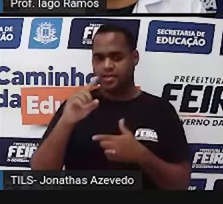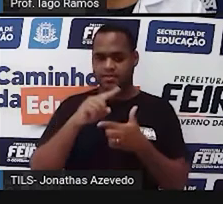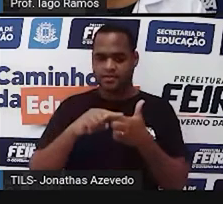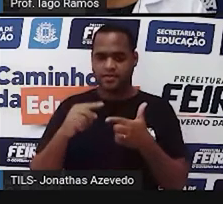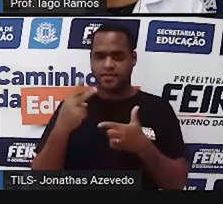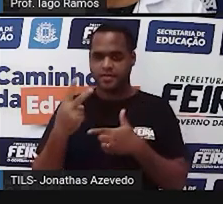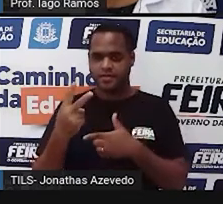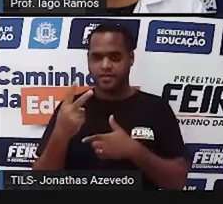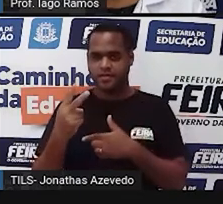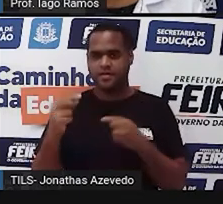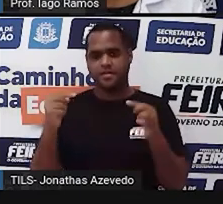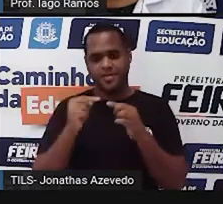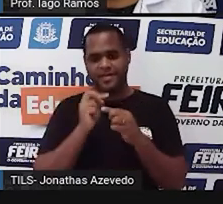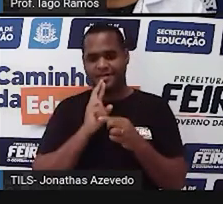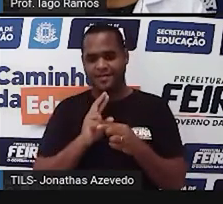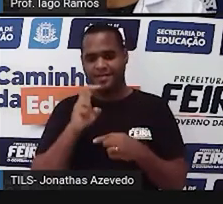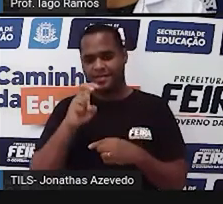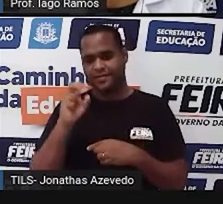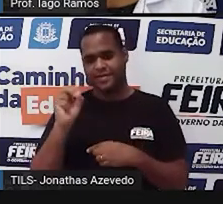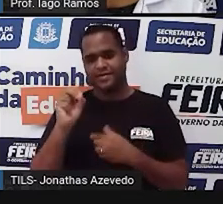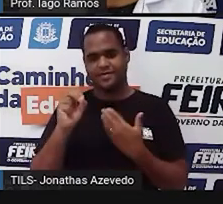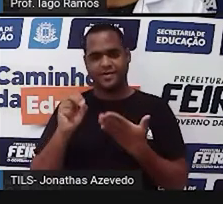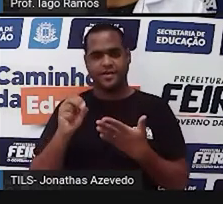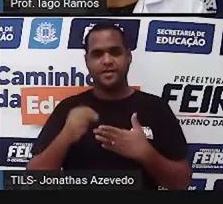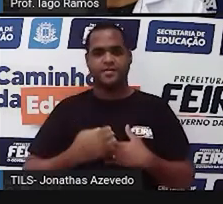isso dá 50, né?